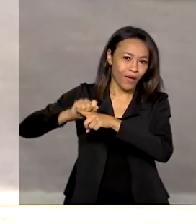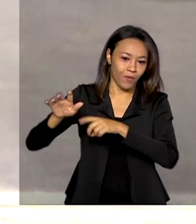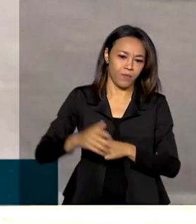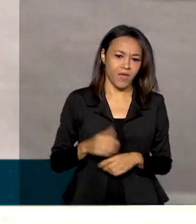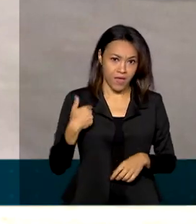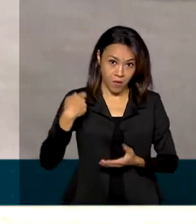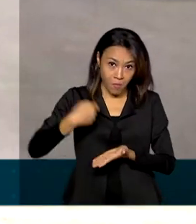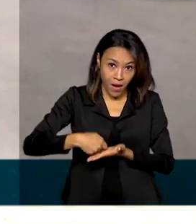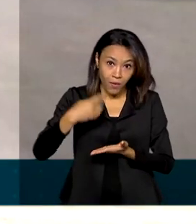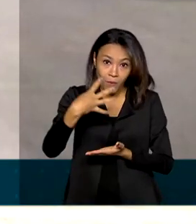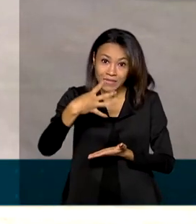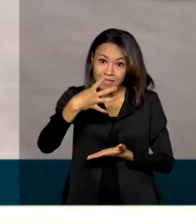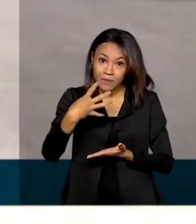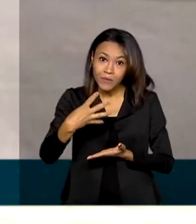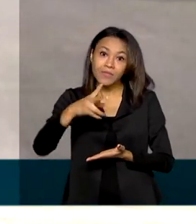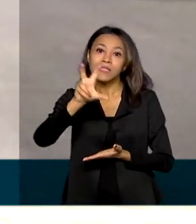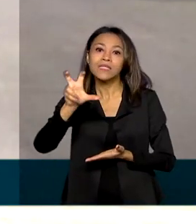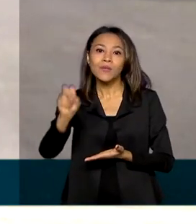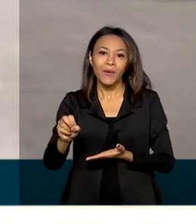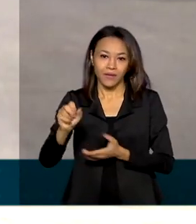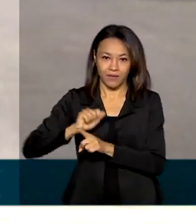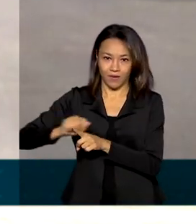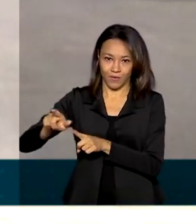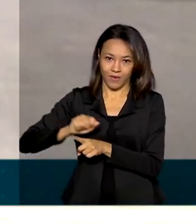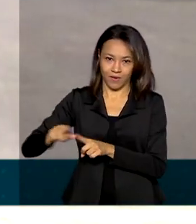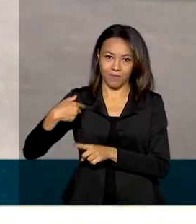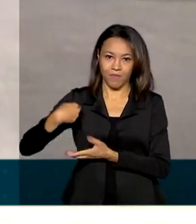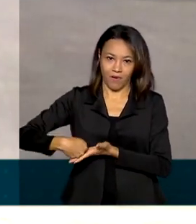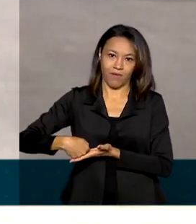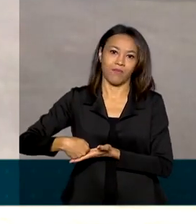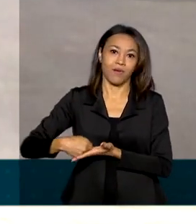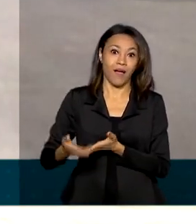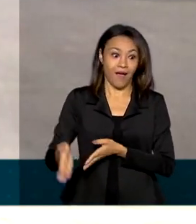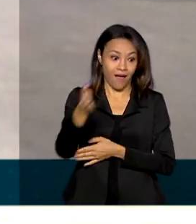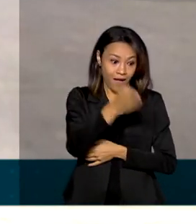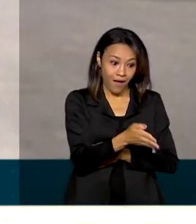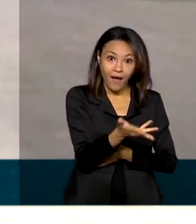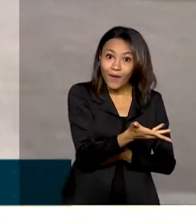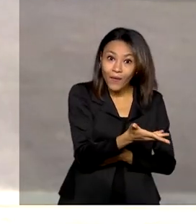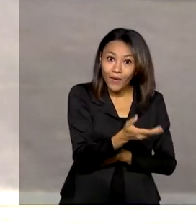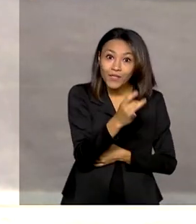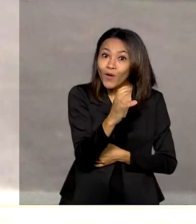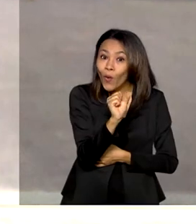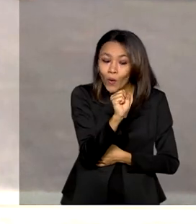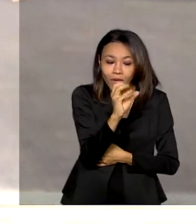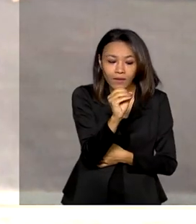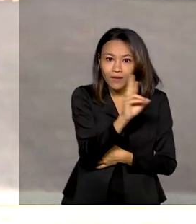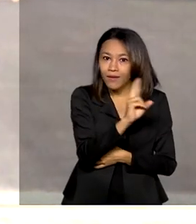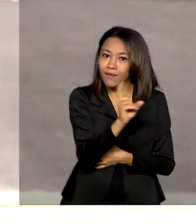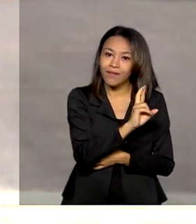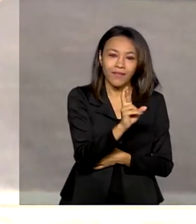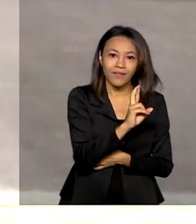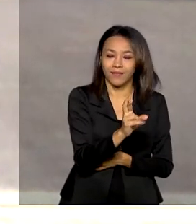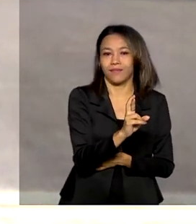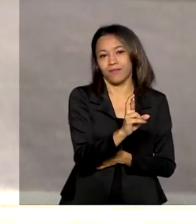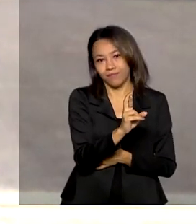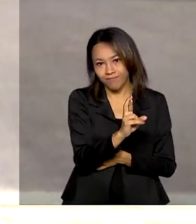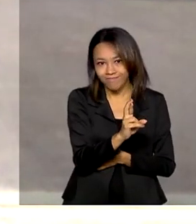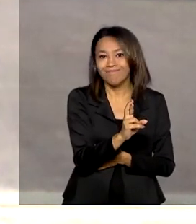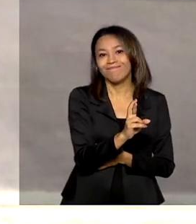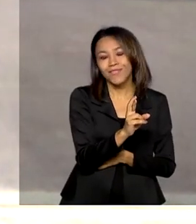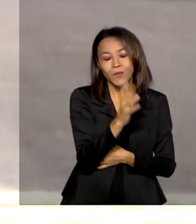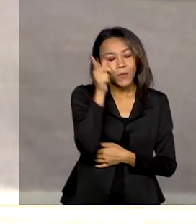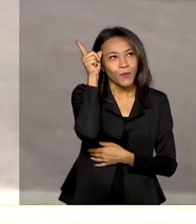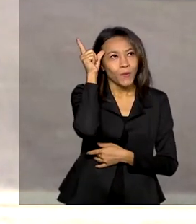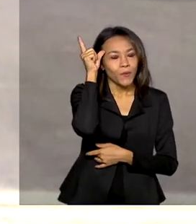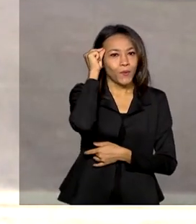de aluguel e agora a gente vai pagar só R$ 80,00, que é um